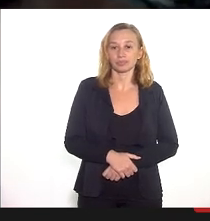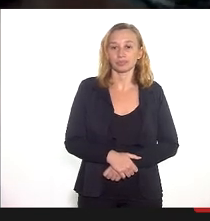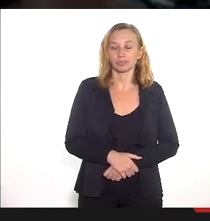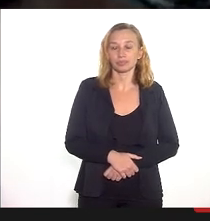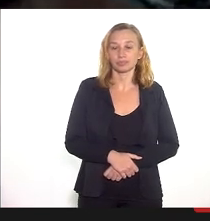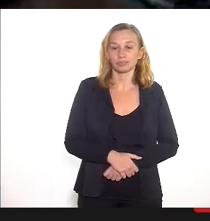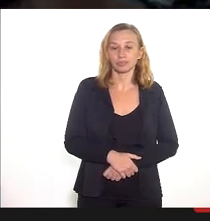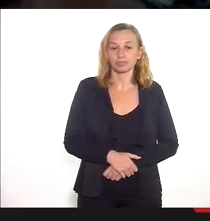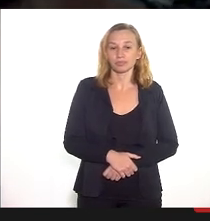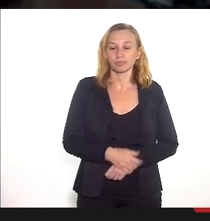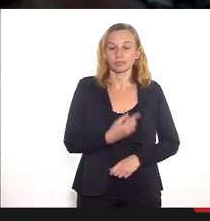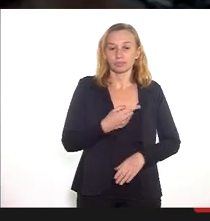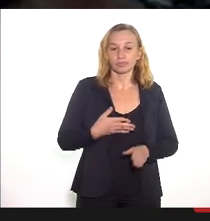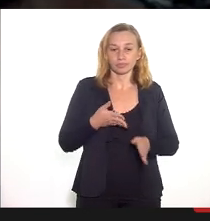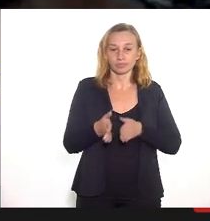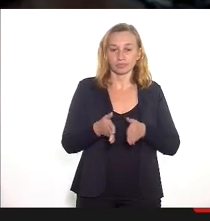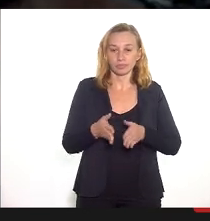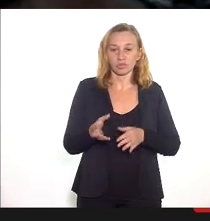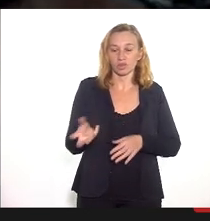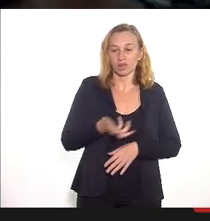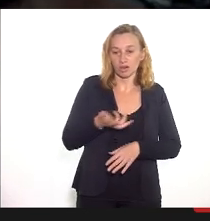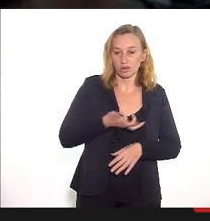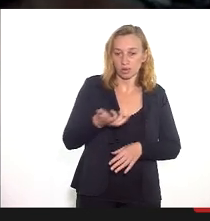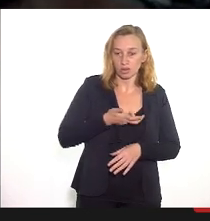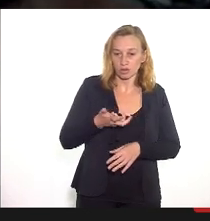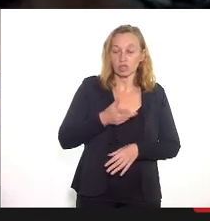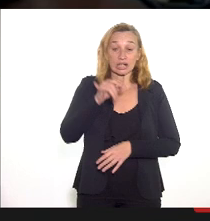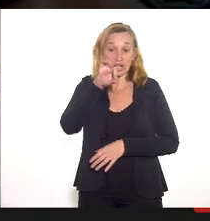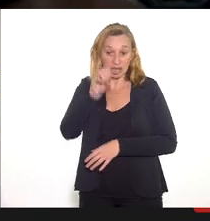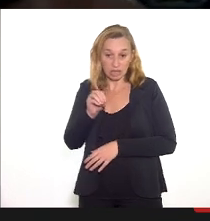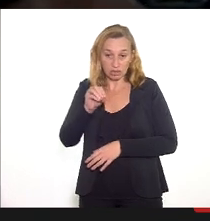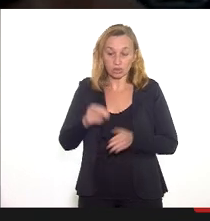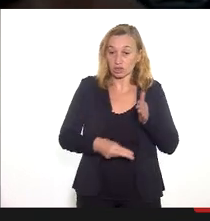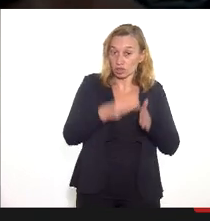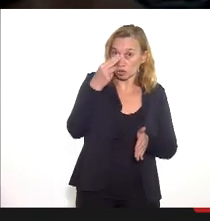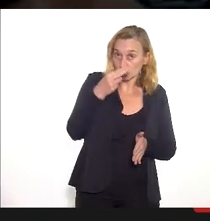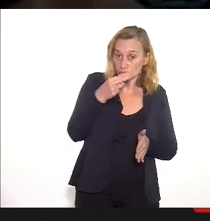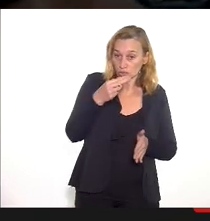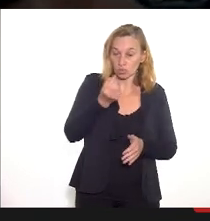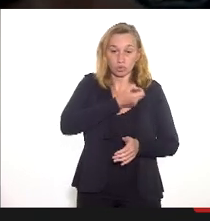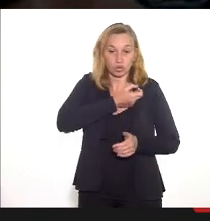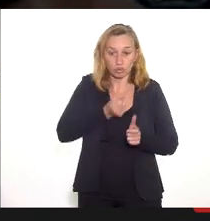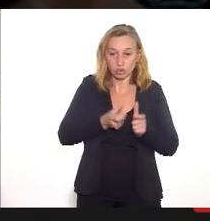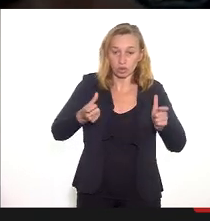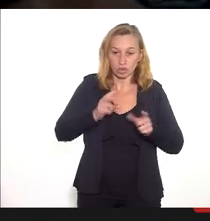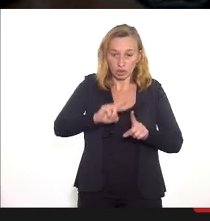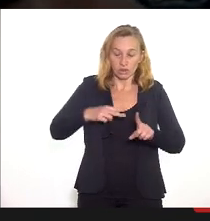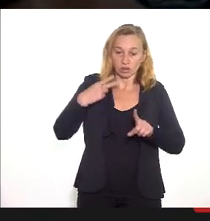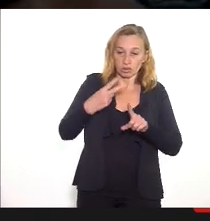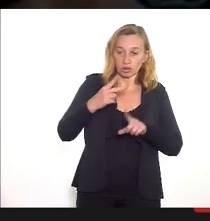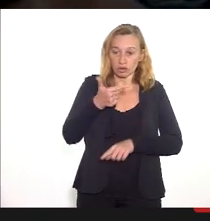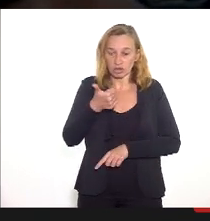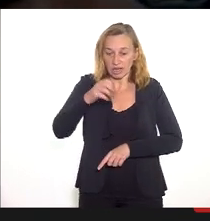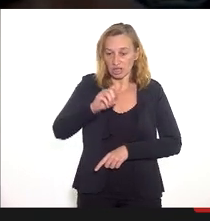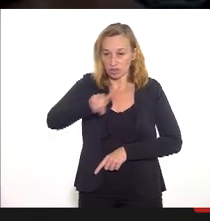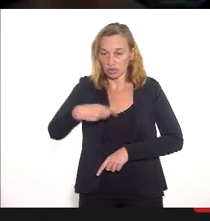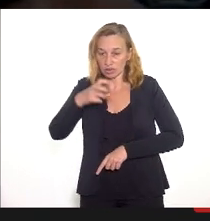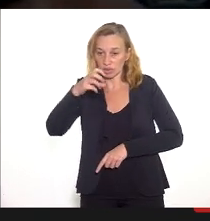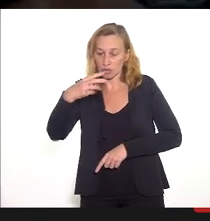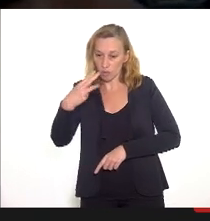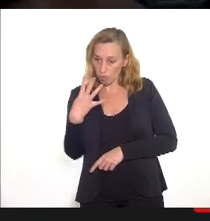As internações de urgência para procedimentos clínicos e cirúrgicos aumentaram 10,4% e 5